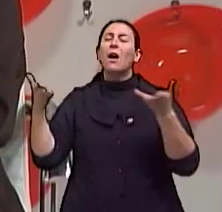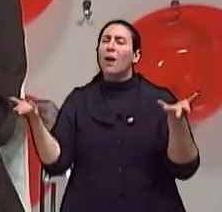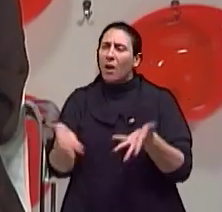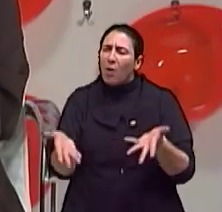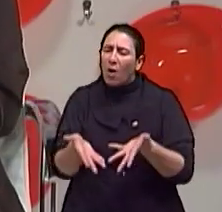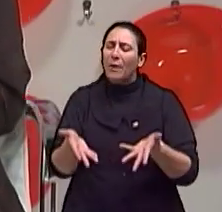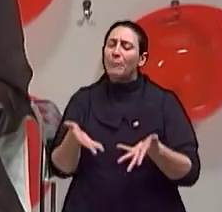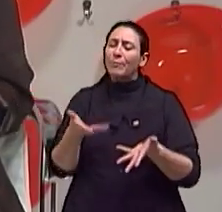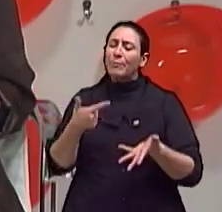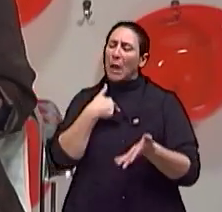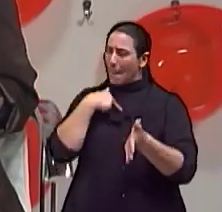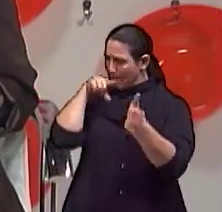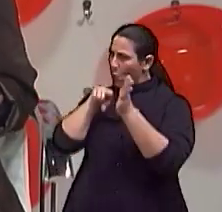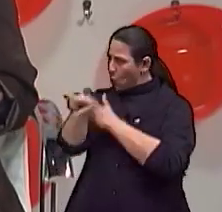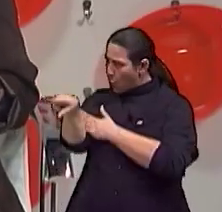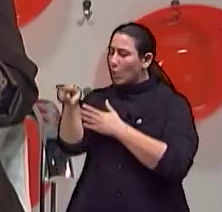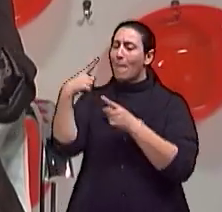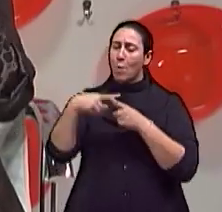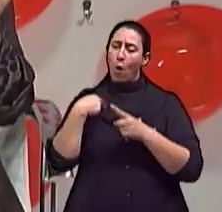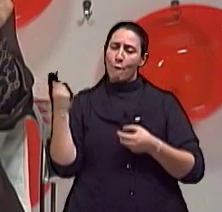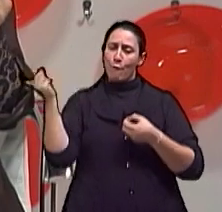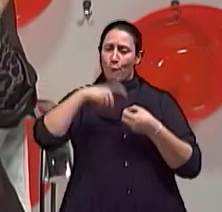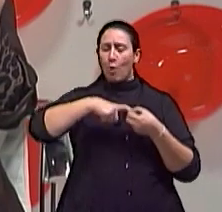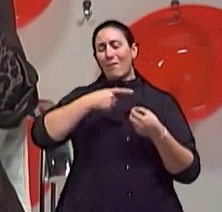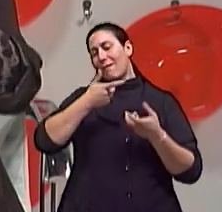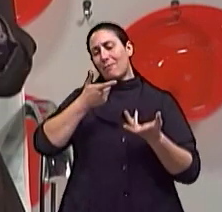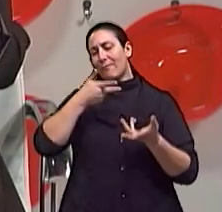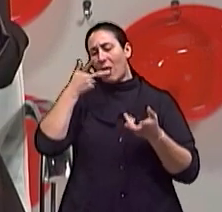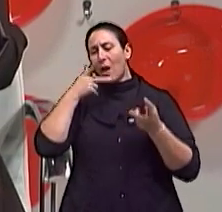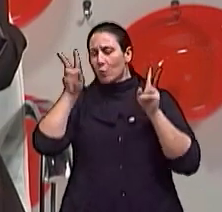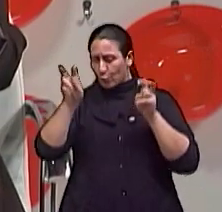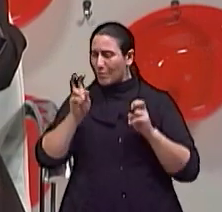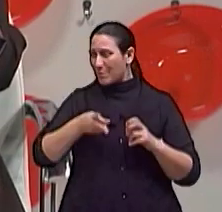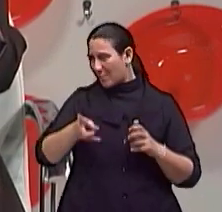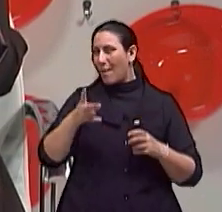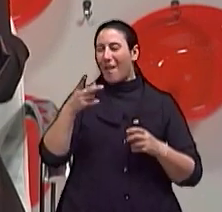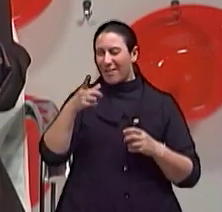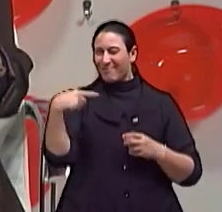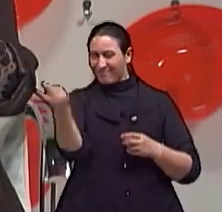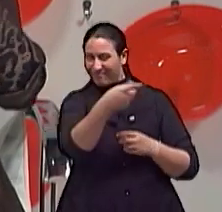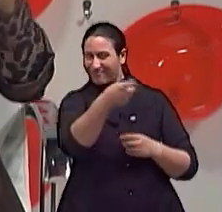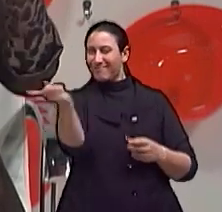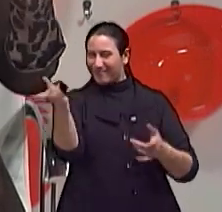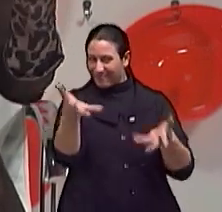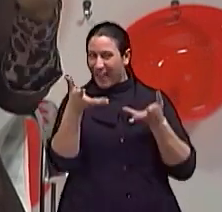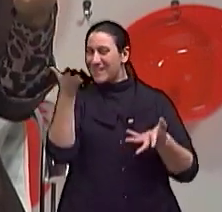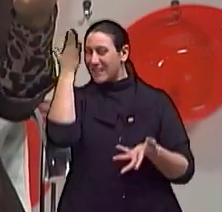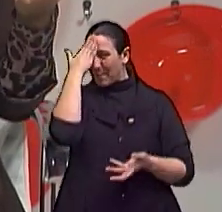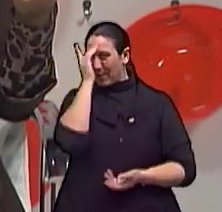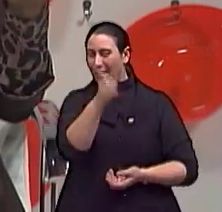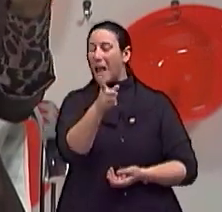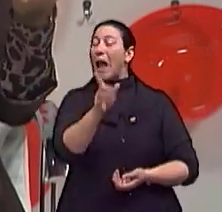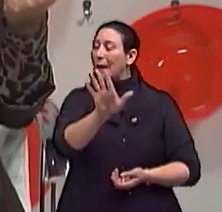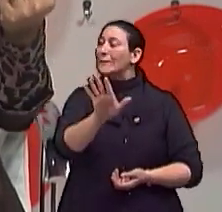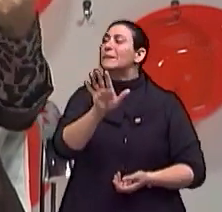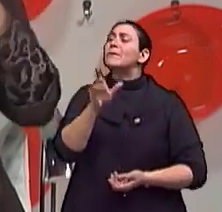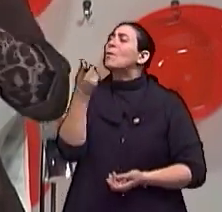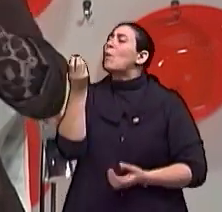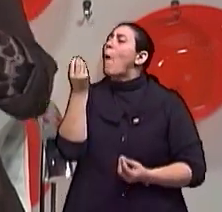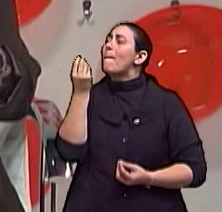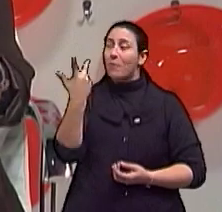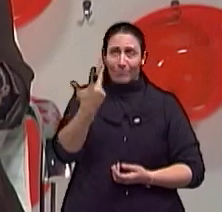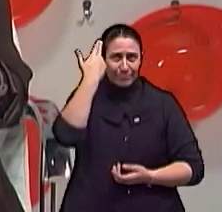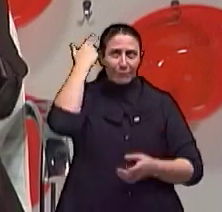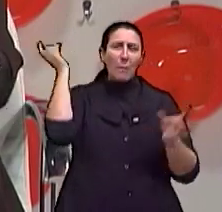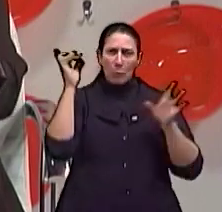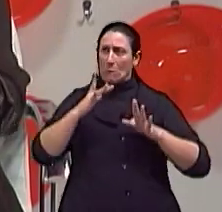bloco, lhe perguntando sobre o resultado daquela... É isso que vocês queriam saber também, né? O resultado da cirurgia, como